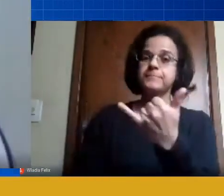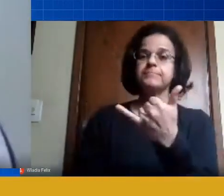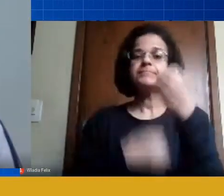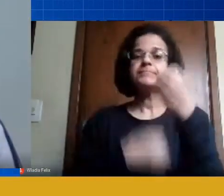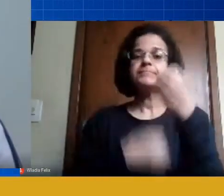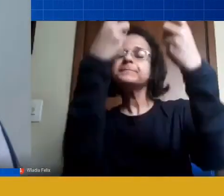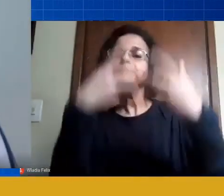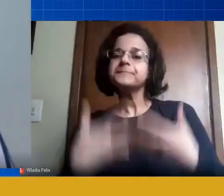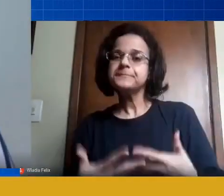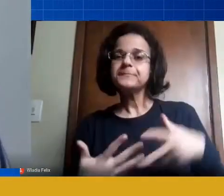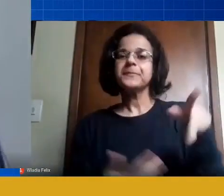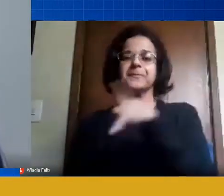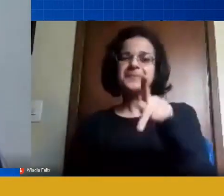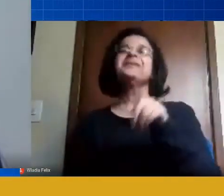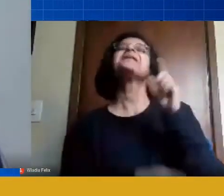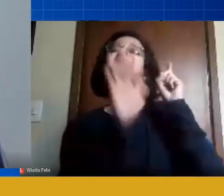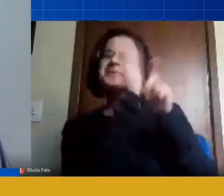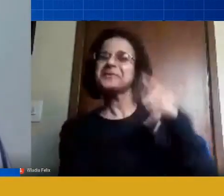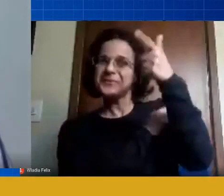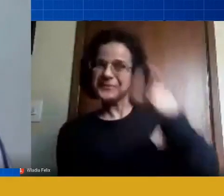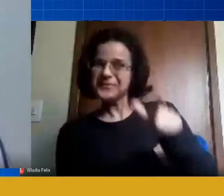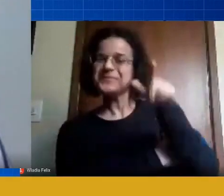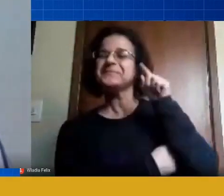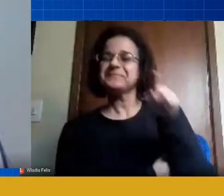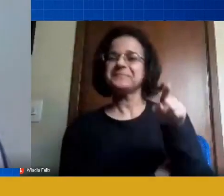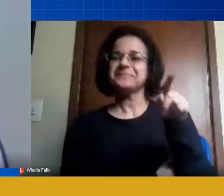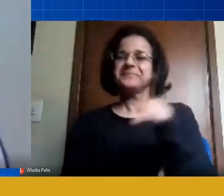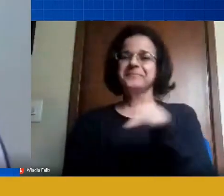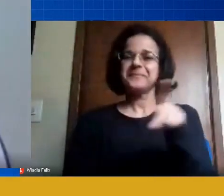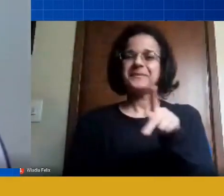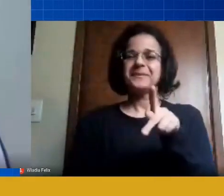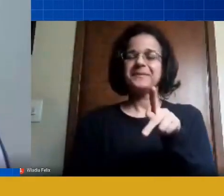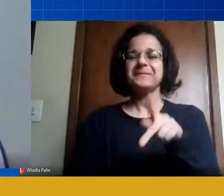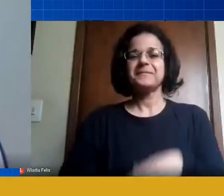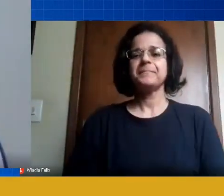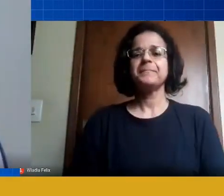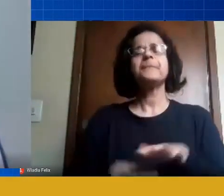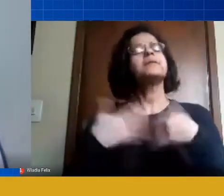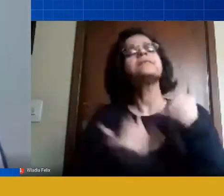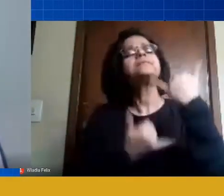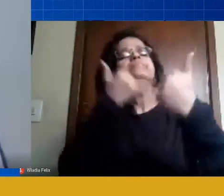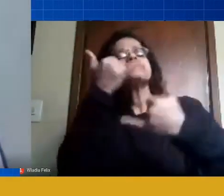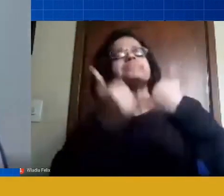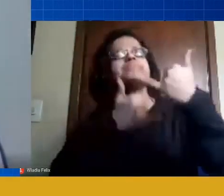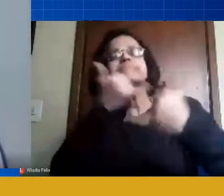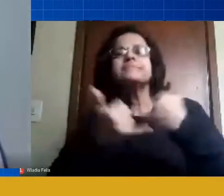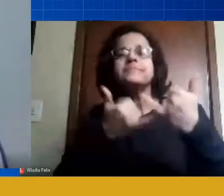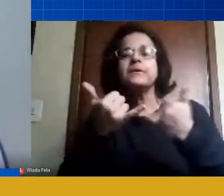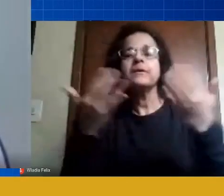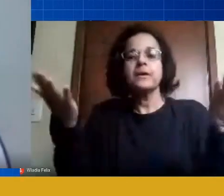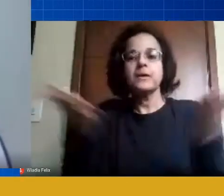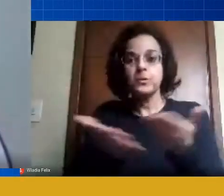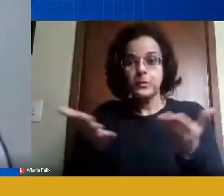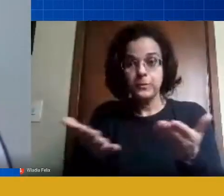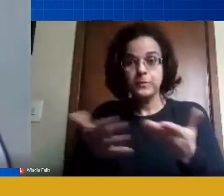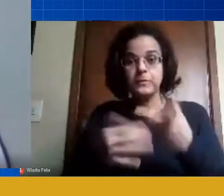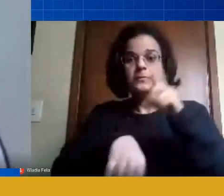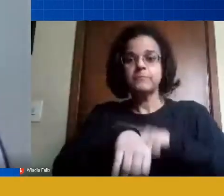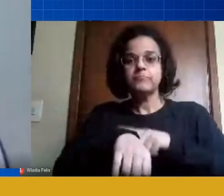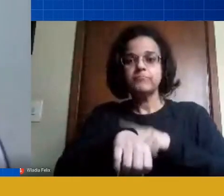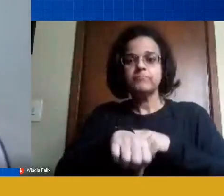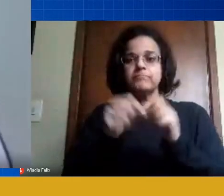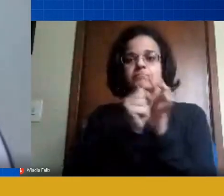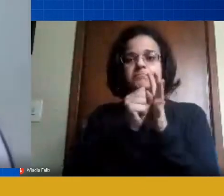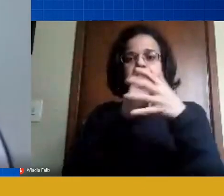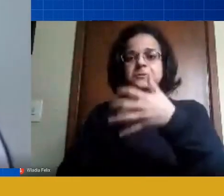Vicente ainda para o senhor professor Israel e esse brincar essa brincadeira nesse momento de pandemia